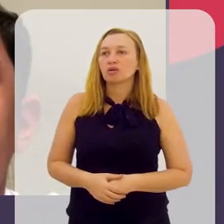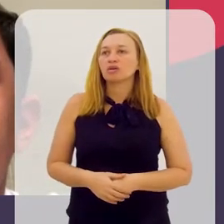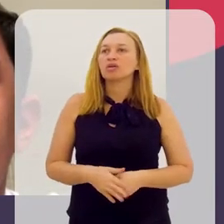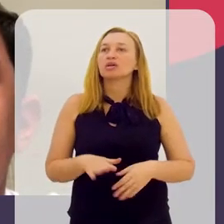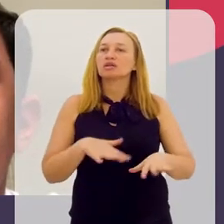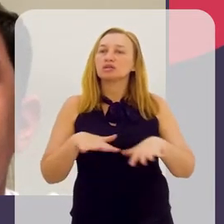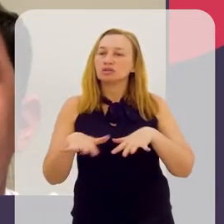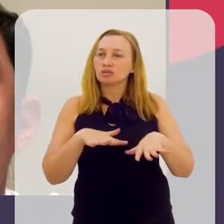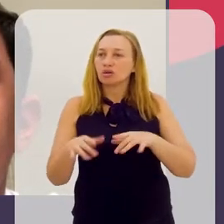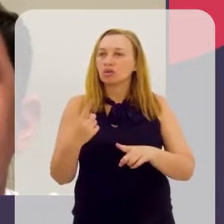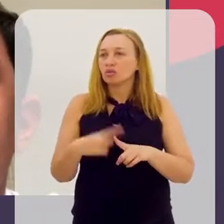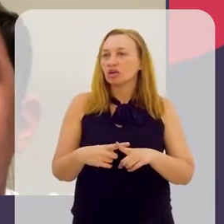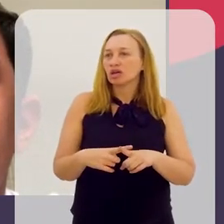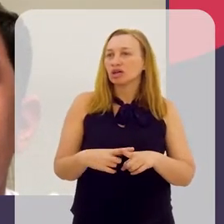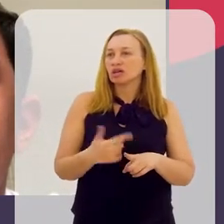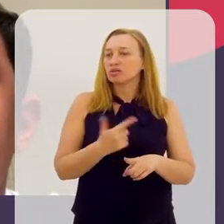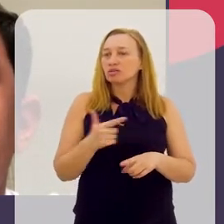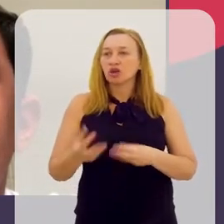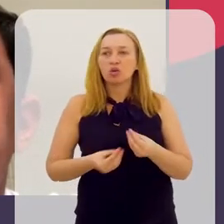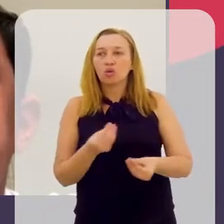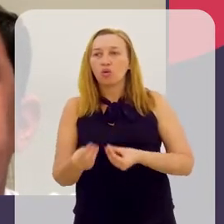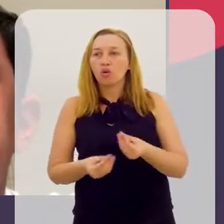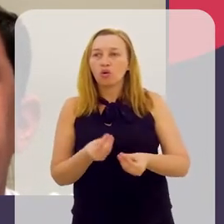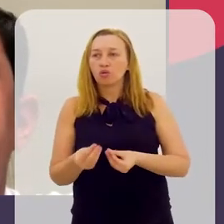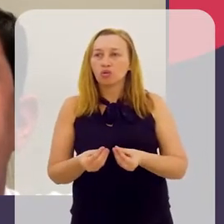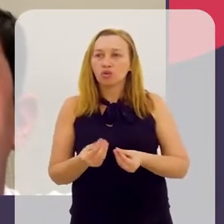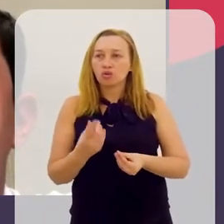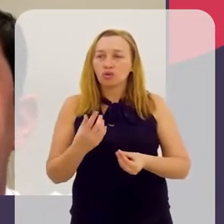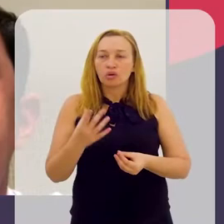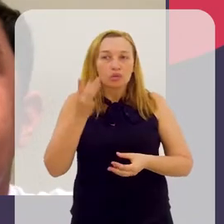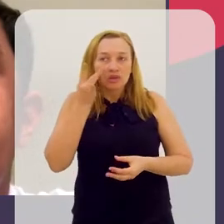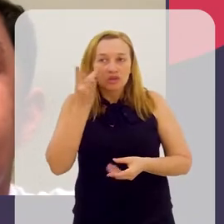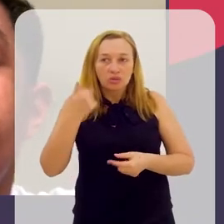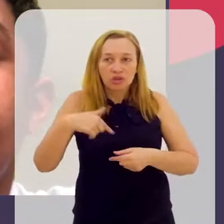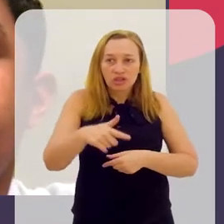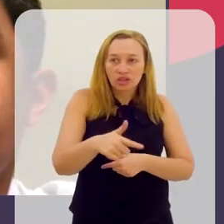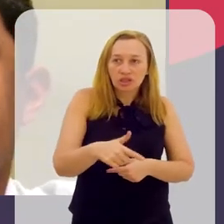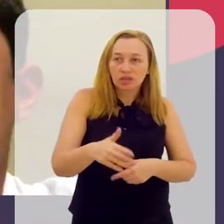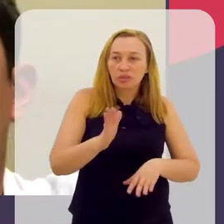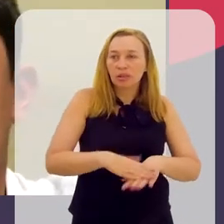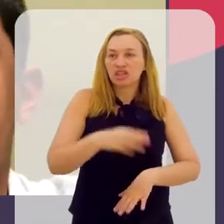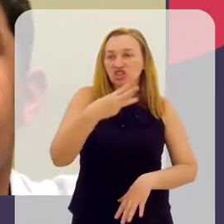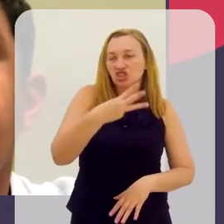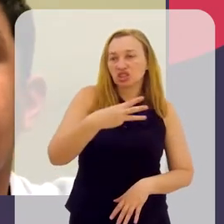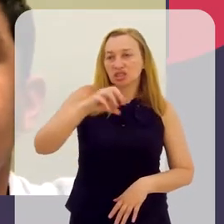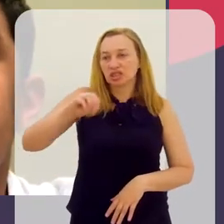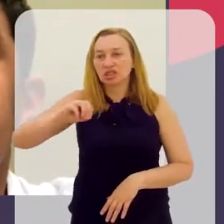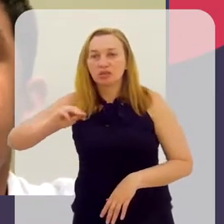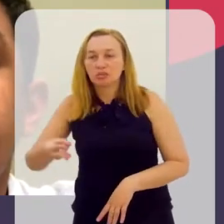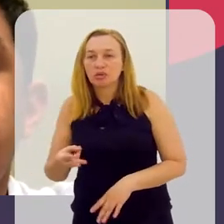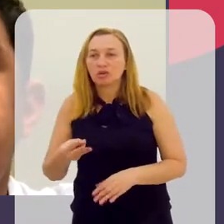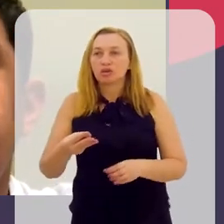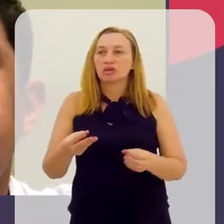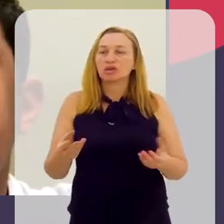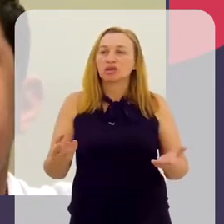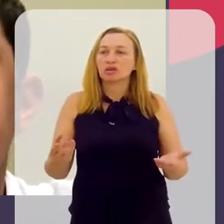eles se mobilizam, porque não dá para a gente cobrir pessoalmente mais de 30 municípios,